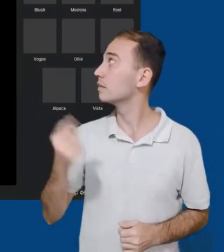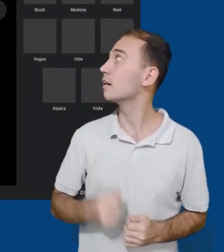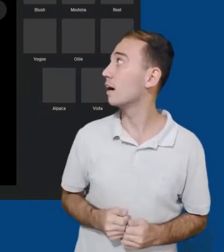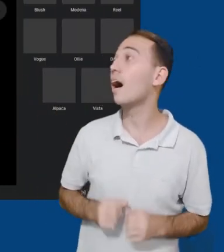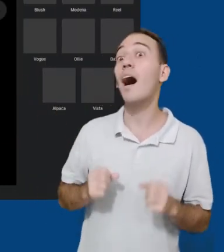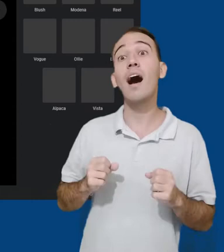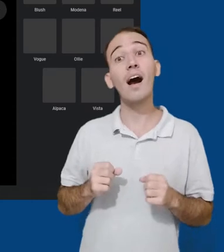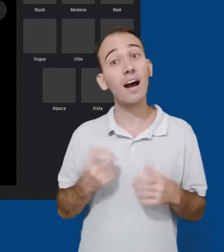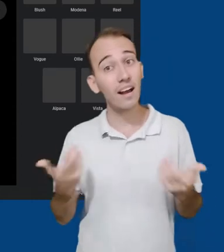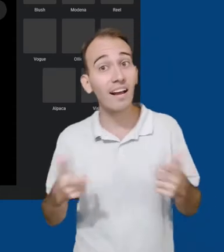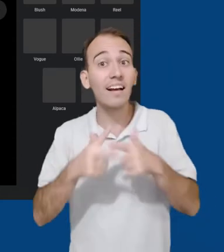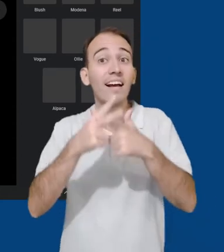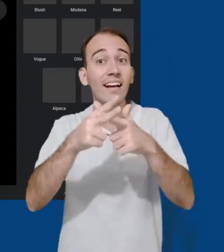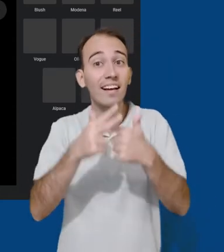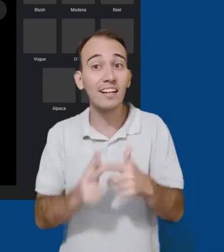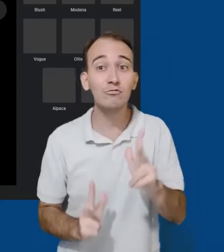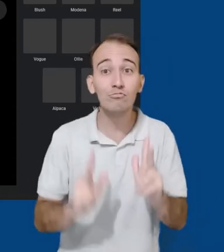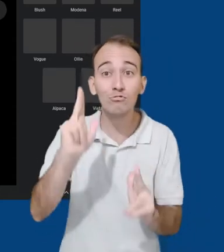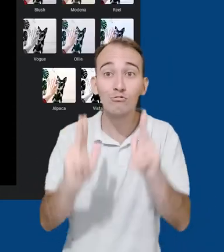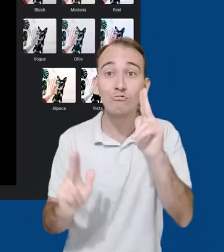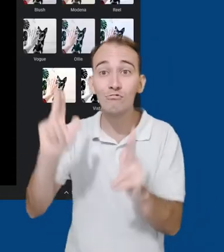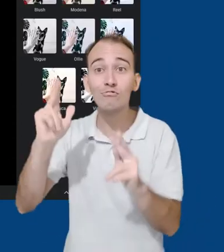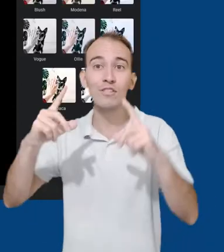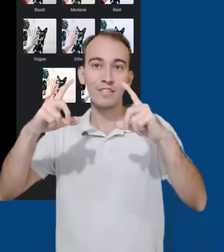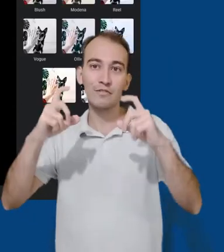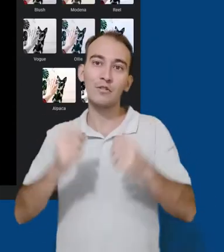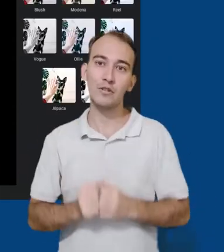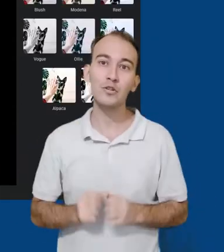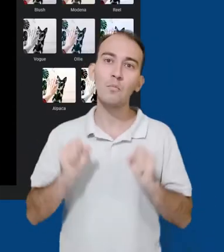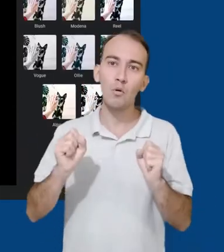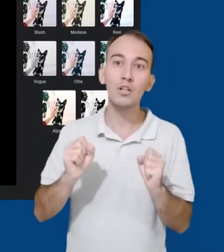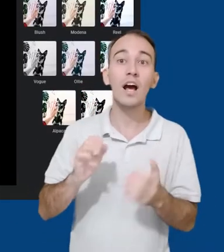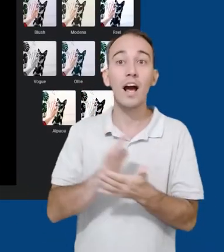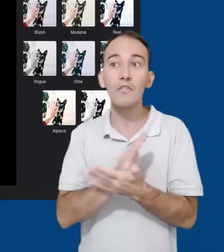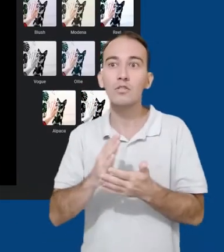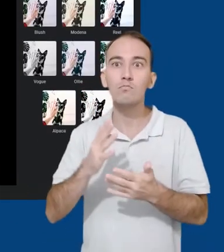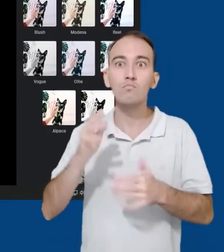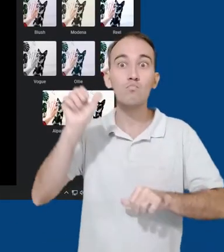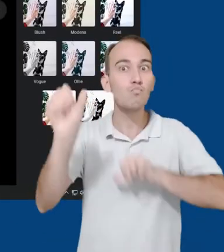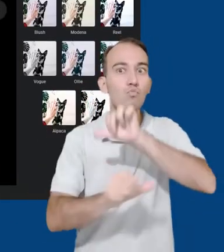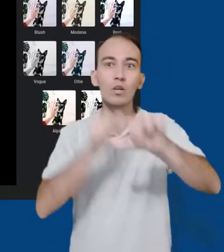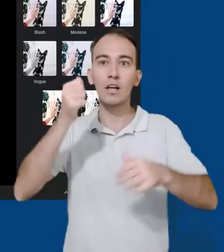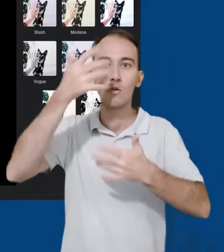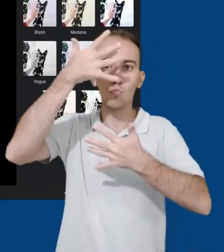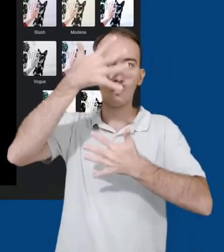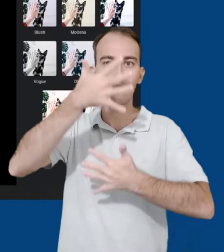opção, podemos editar a nossa foto. Com algumas opções de filtros.